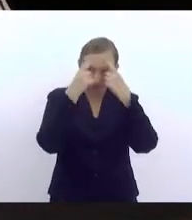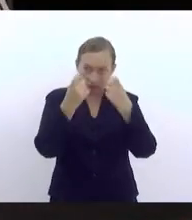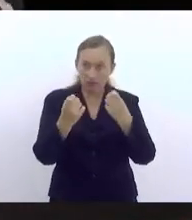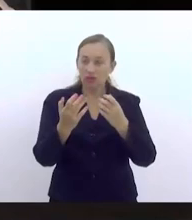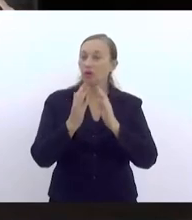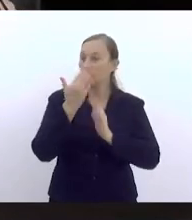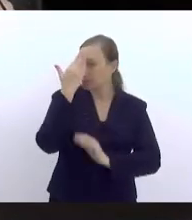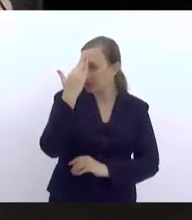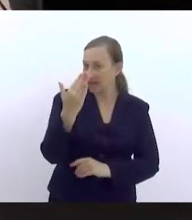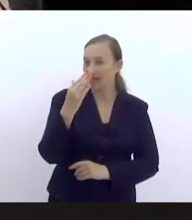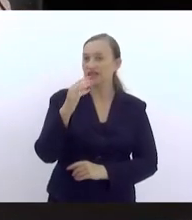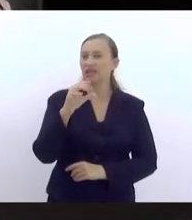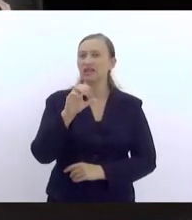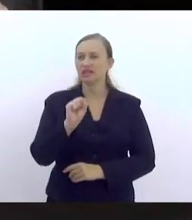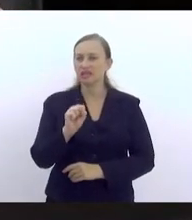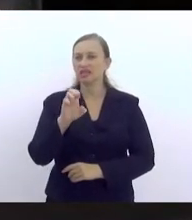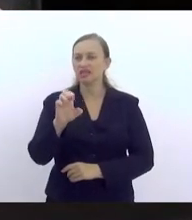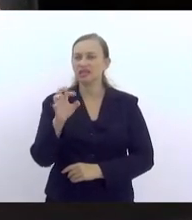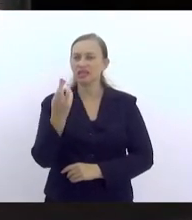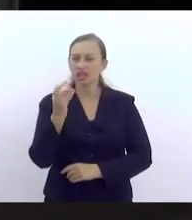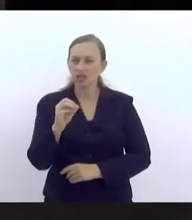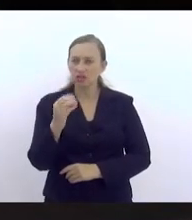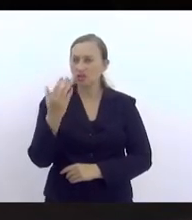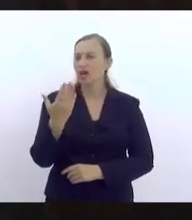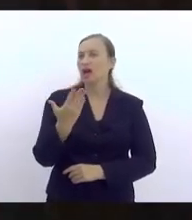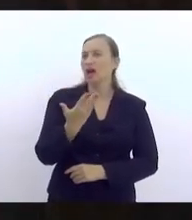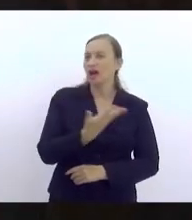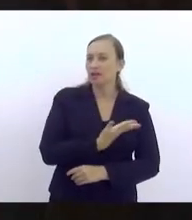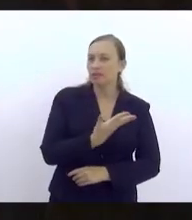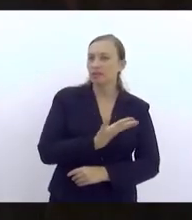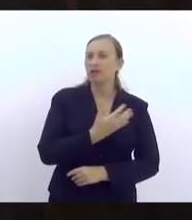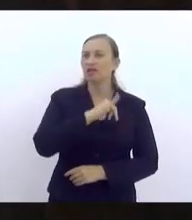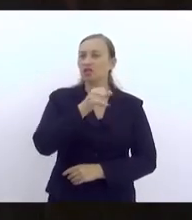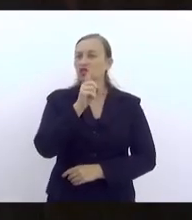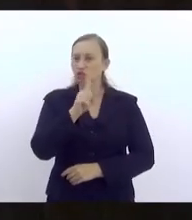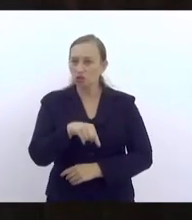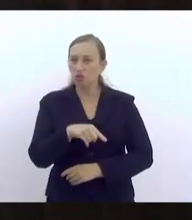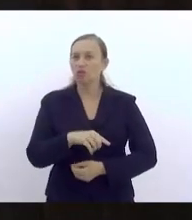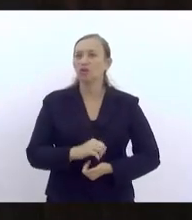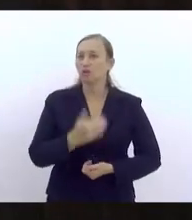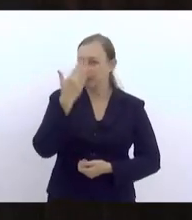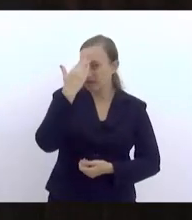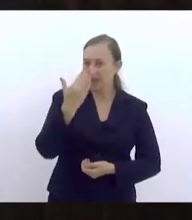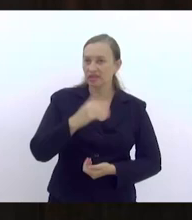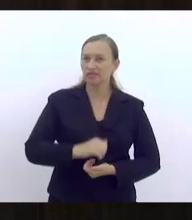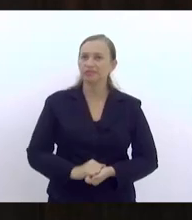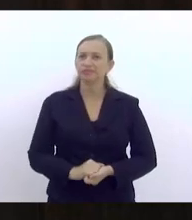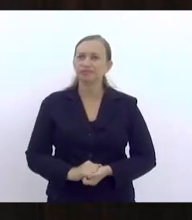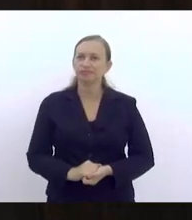obrigada, Sérgio. Muito obrigada, colega Jô. Obrigada.